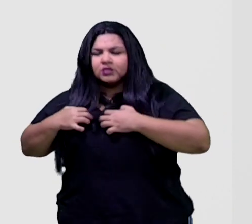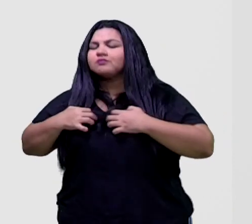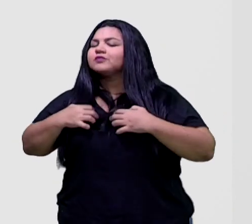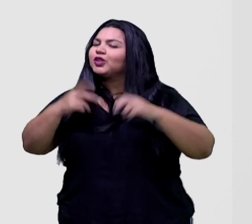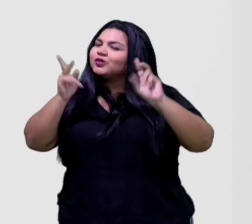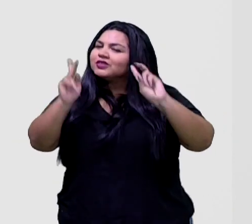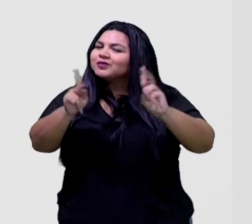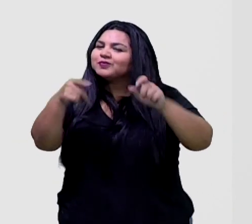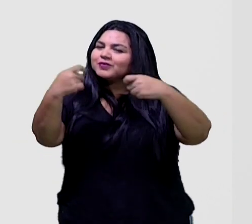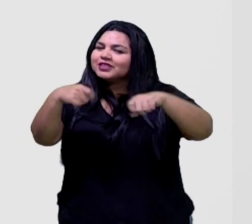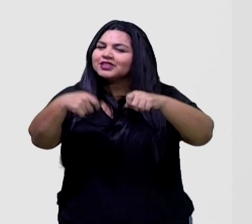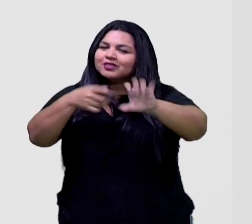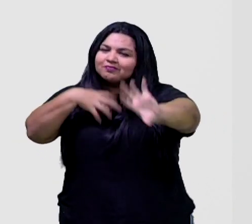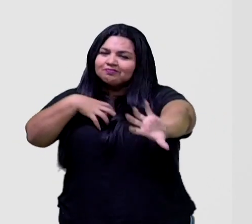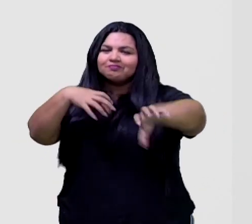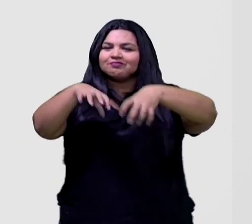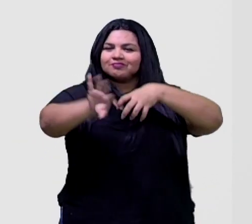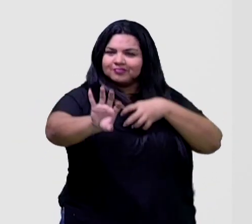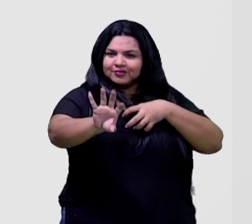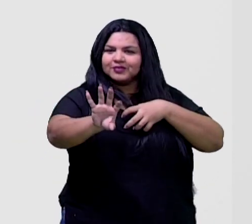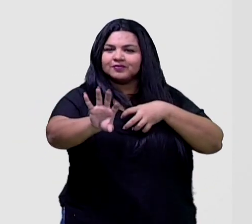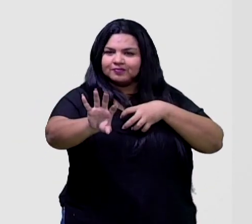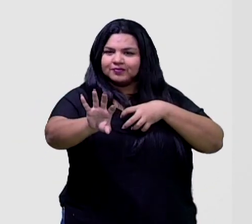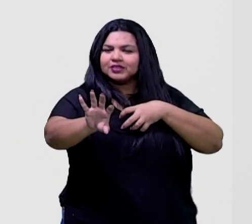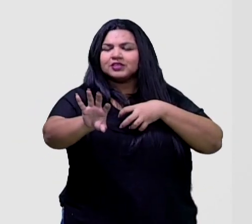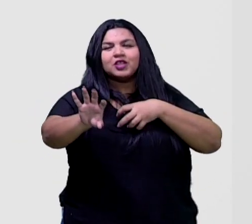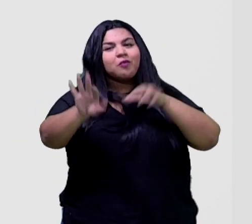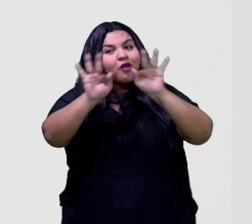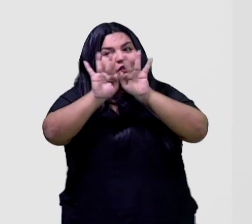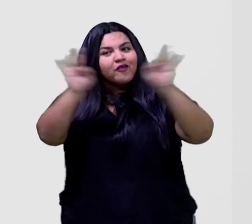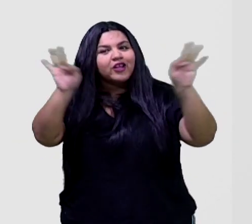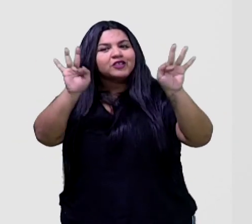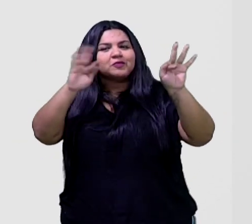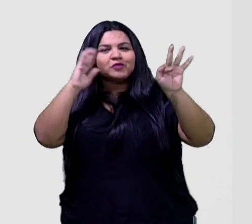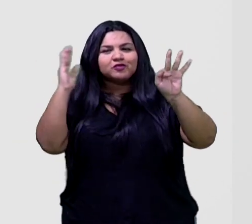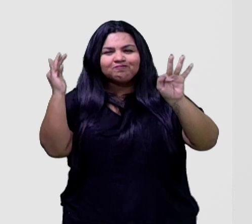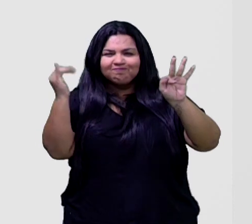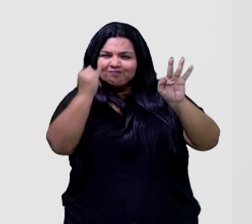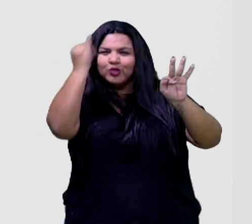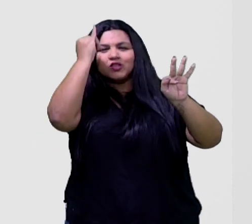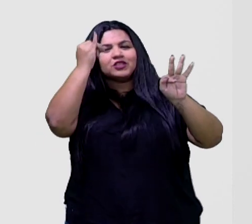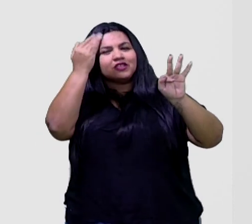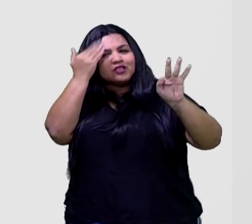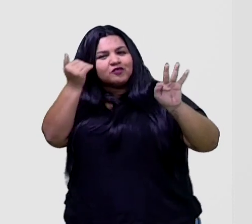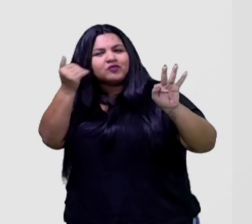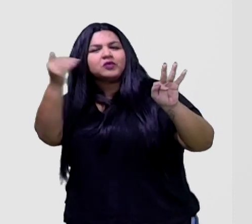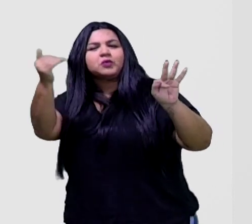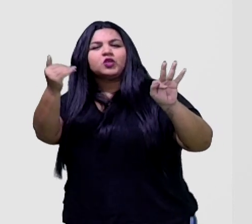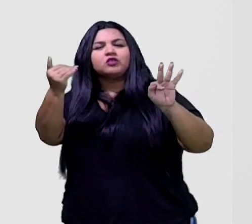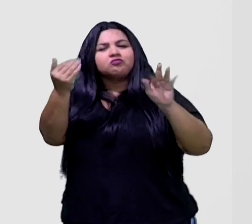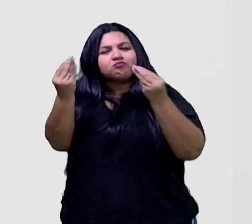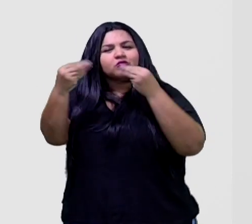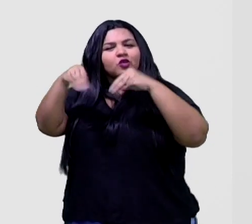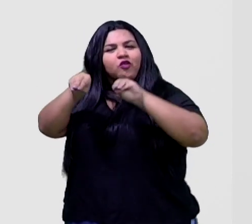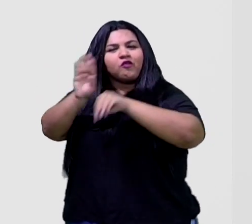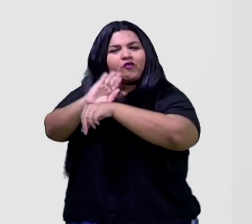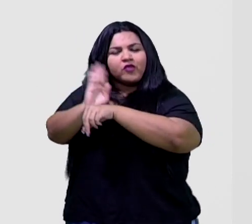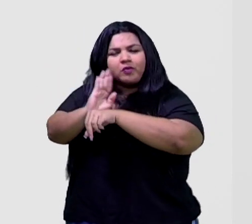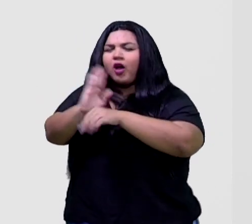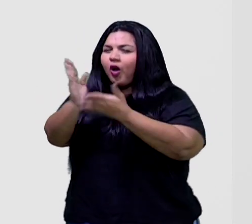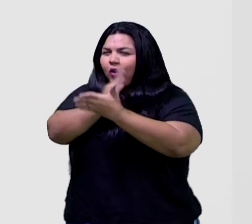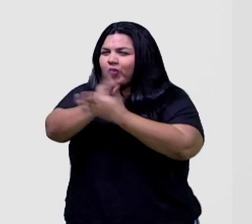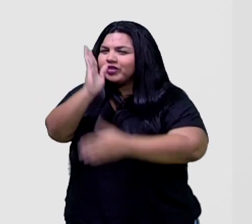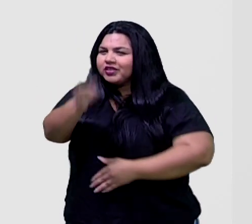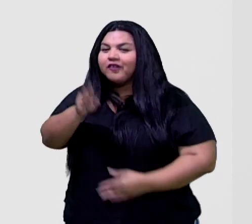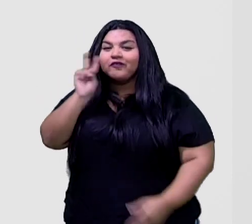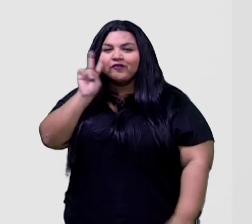só, gentil com o próximo. É uma frase que ficou muito conhecida, citada aí no filme, quem já teve a oportunidade de assistir,